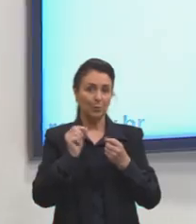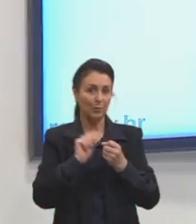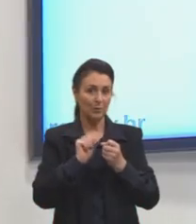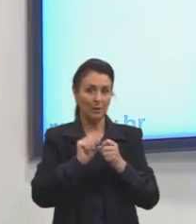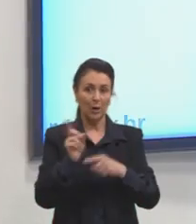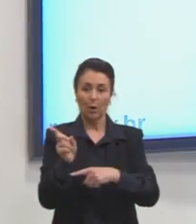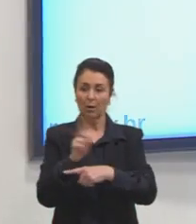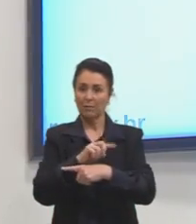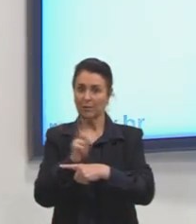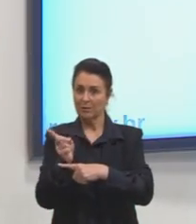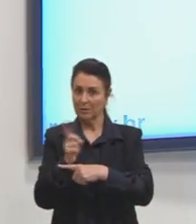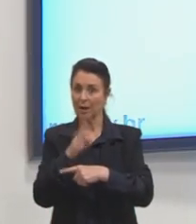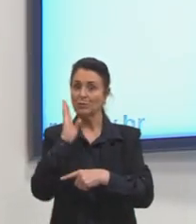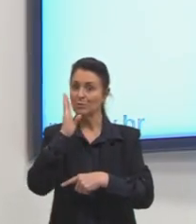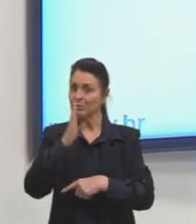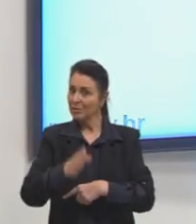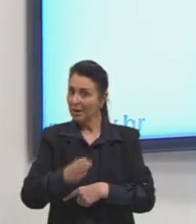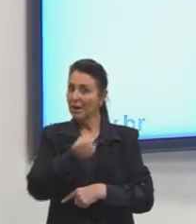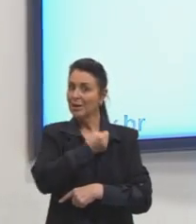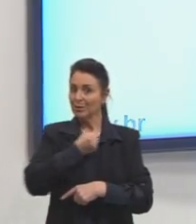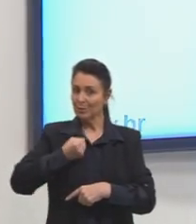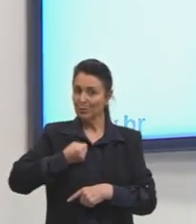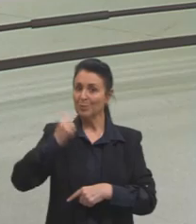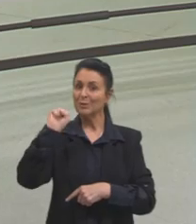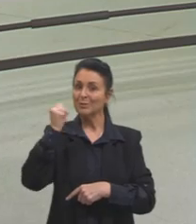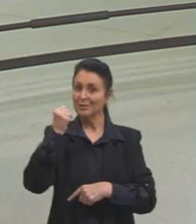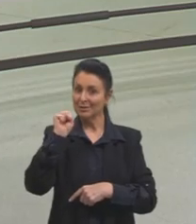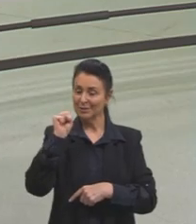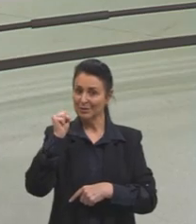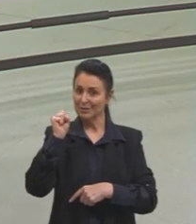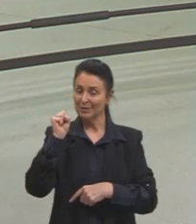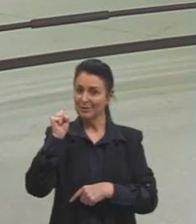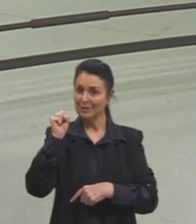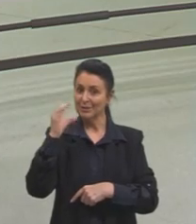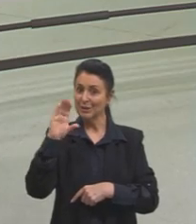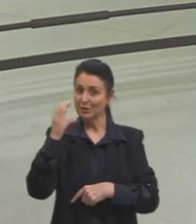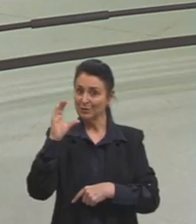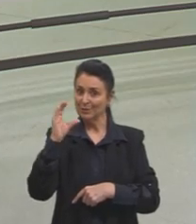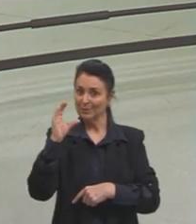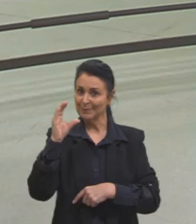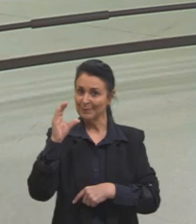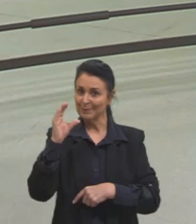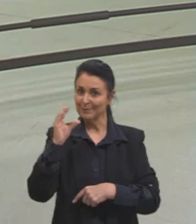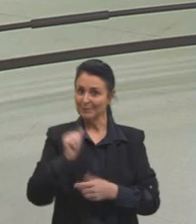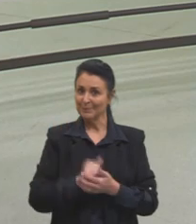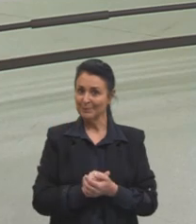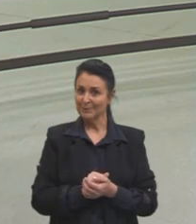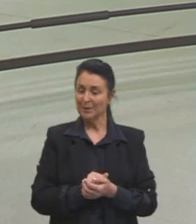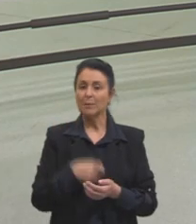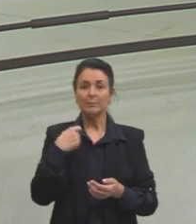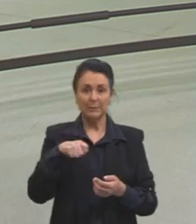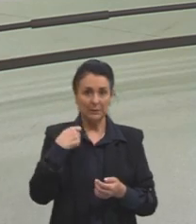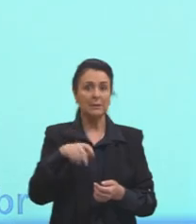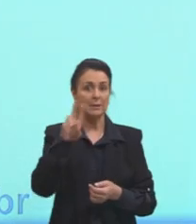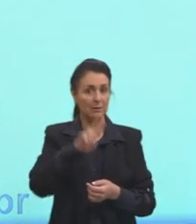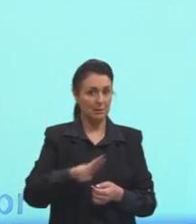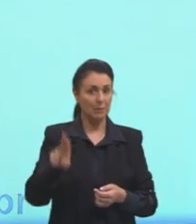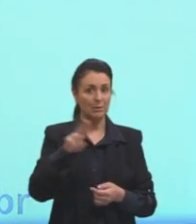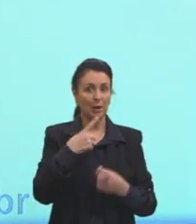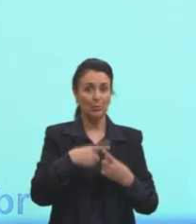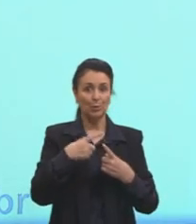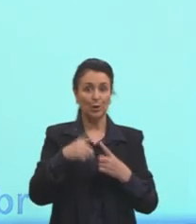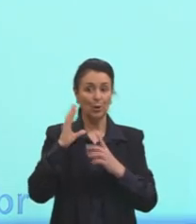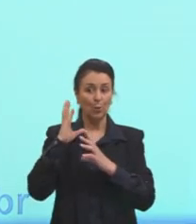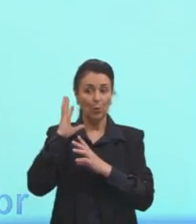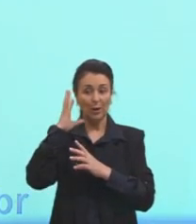já está em notação científica. Então, indica que a gente precisa, nesse exercício, trabalhar com notação científica. Até porque o resultado, ele